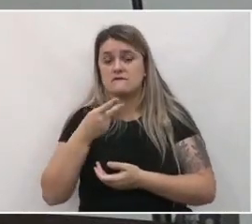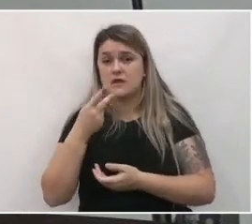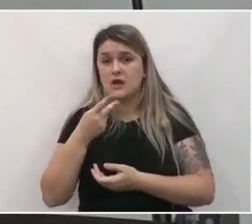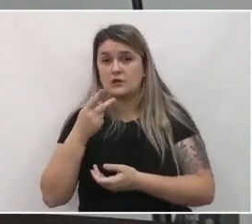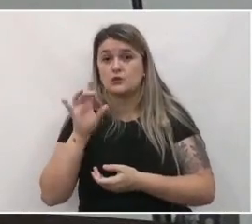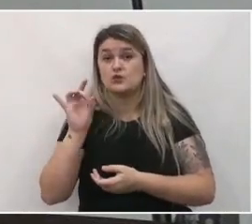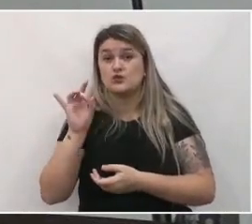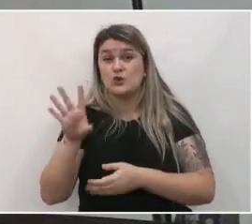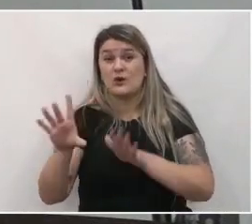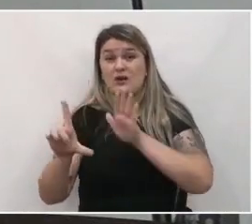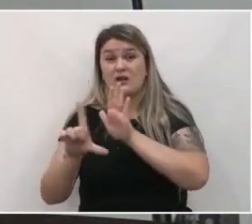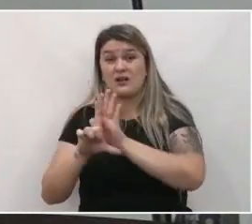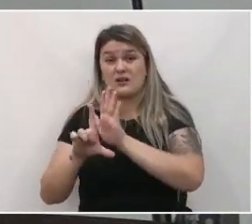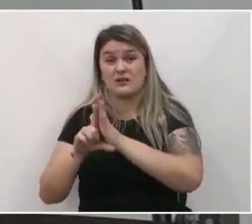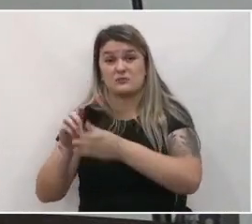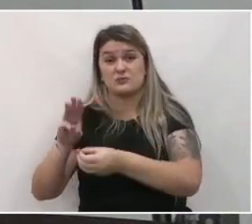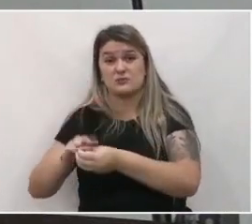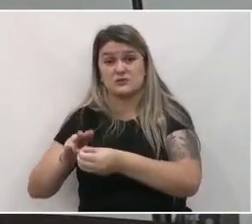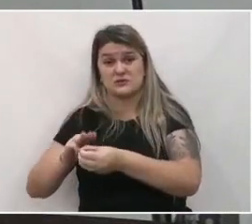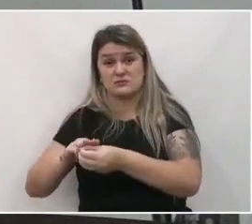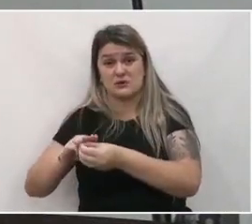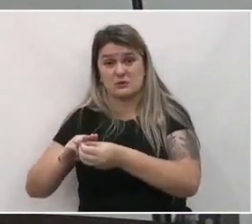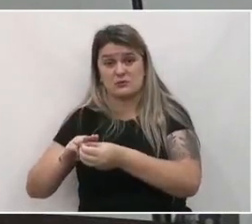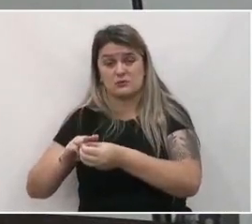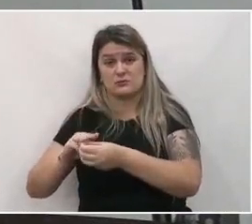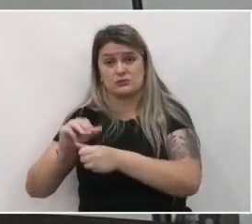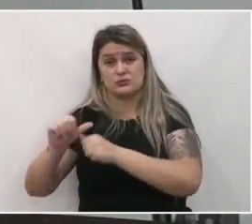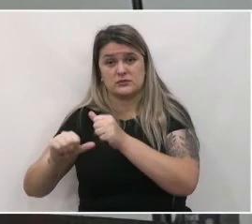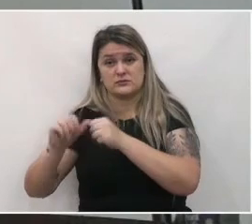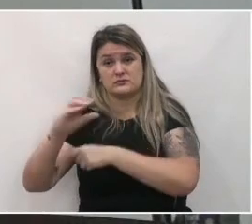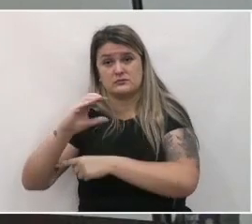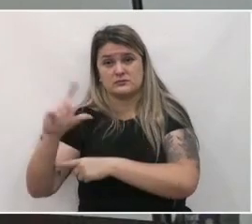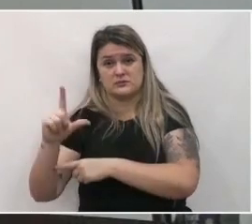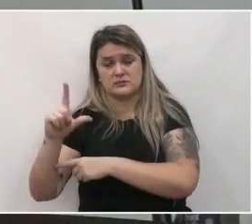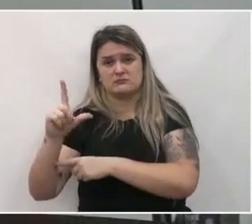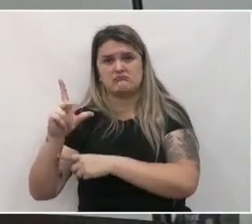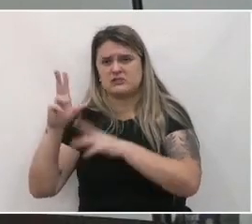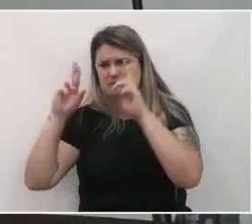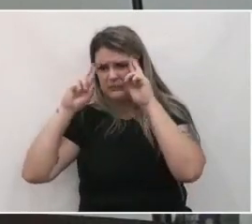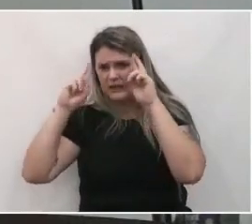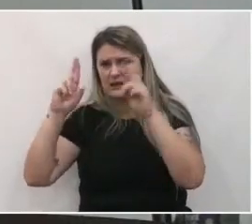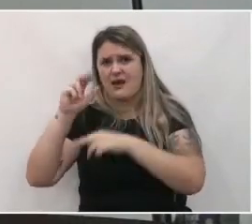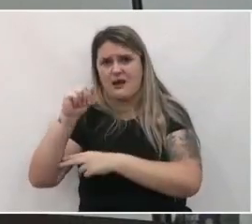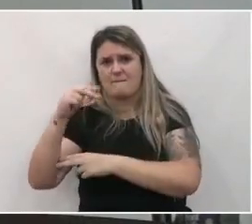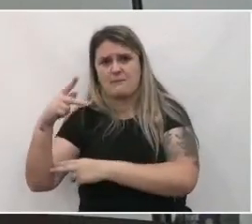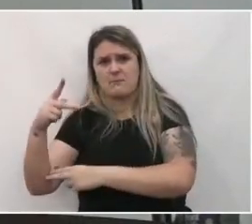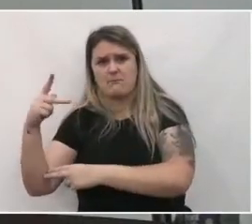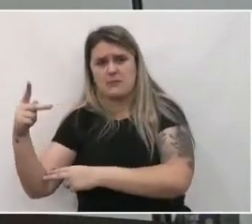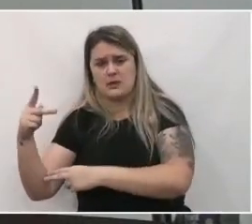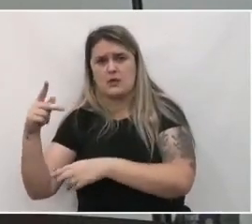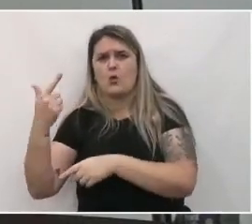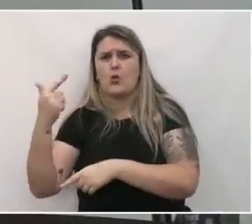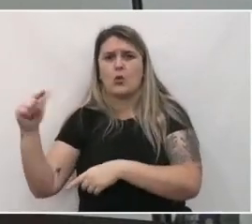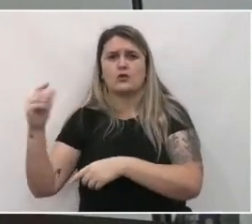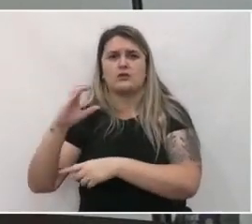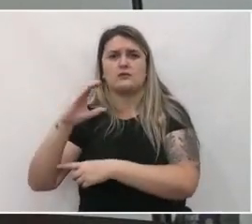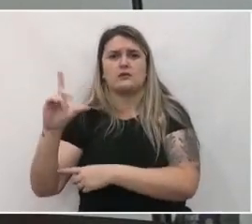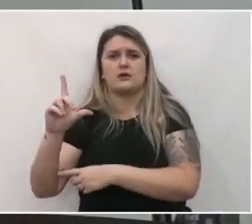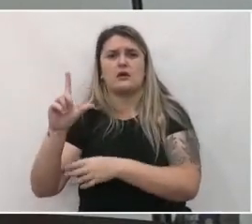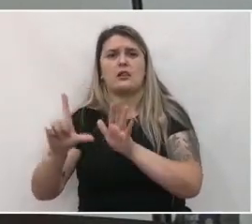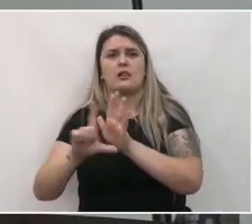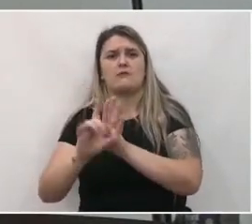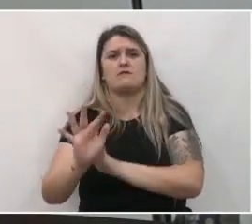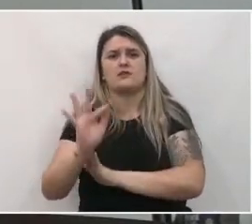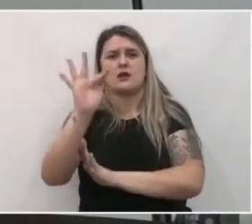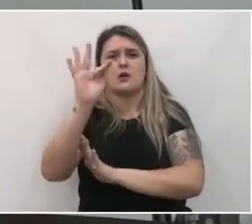que somente a lei municipal afeta a classificação, respeitando áreas de APP e outras classificações de leis federais e